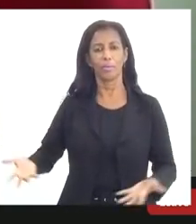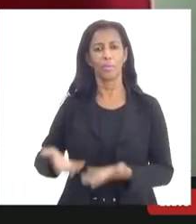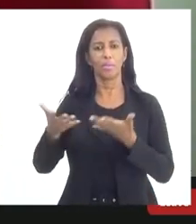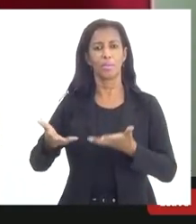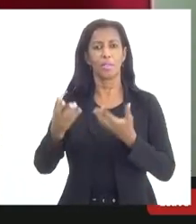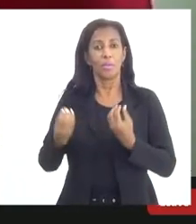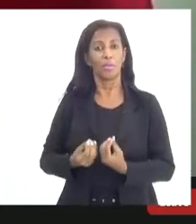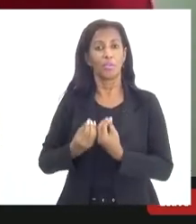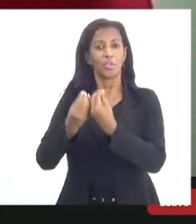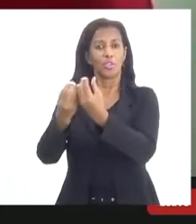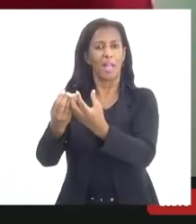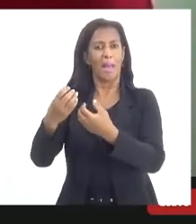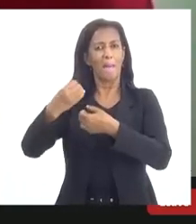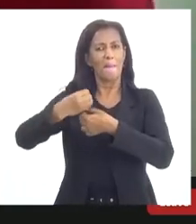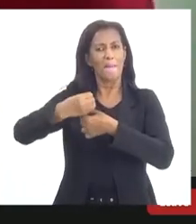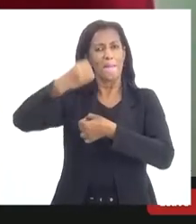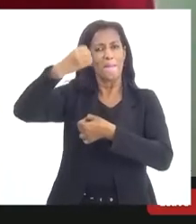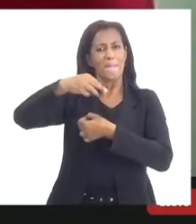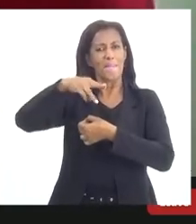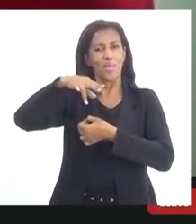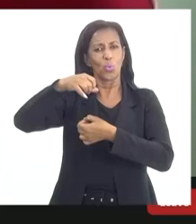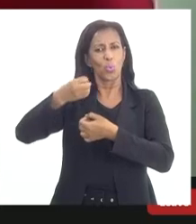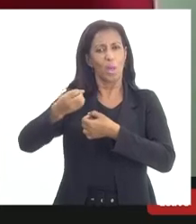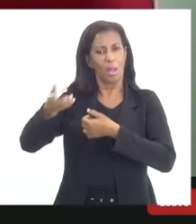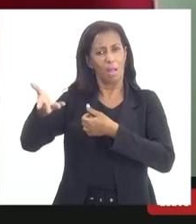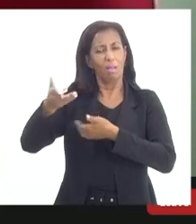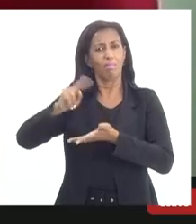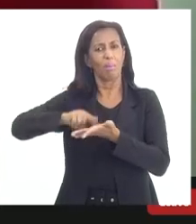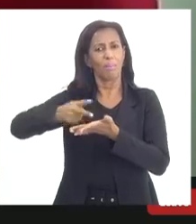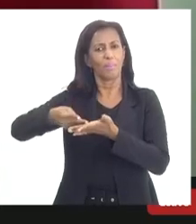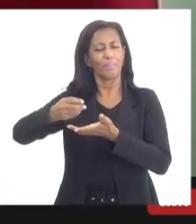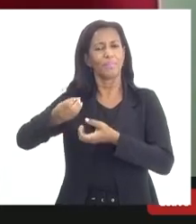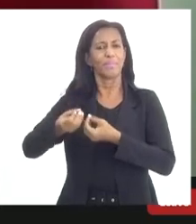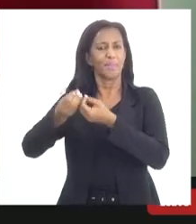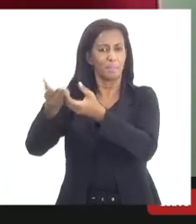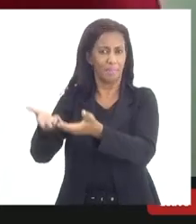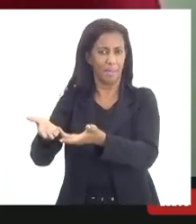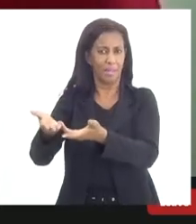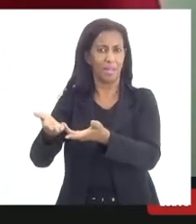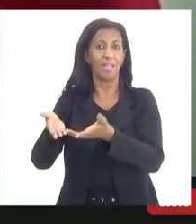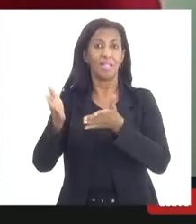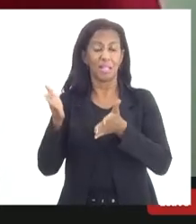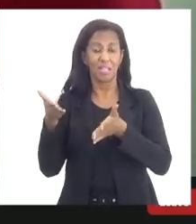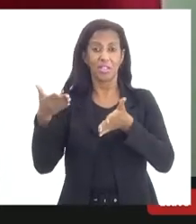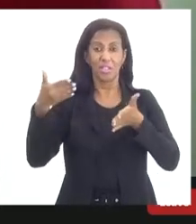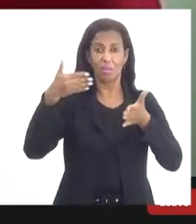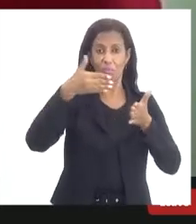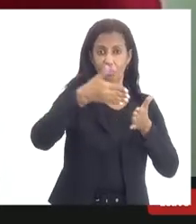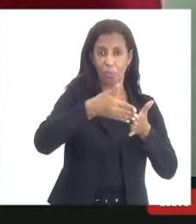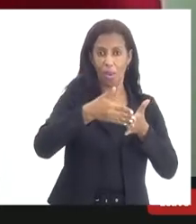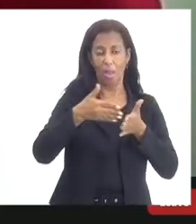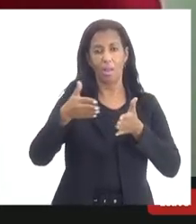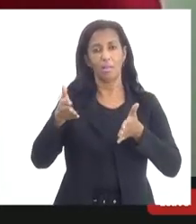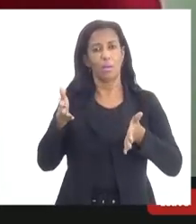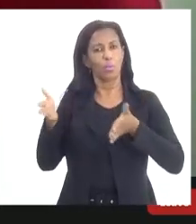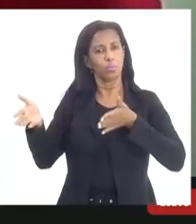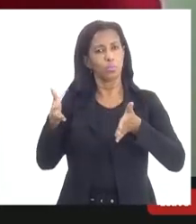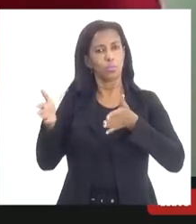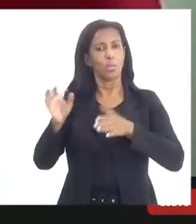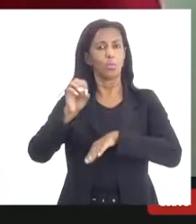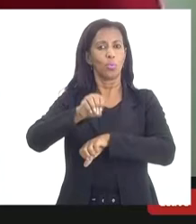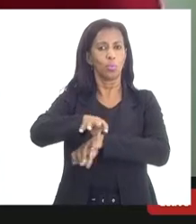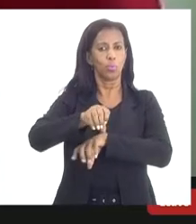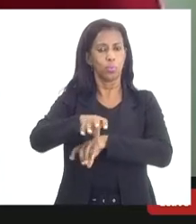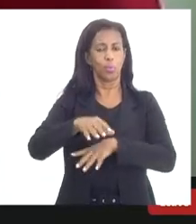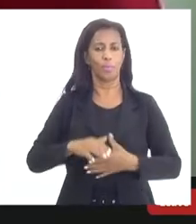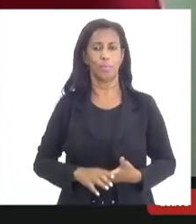da doação de medula óssea que já está que está focada com a interlocução com a educação